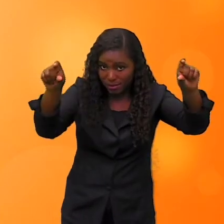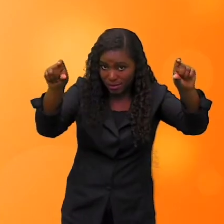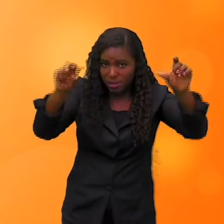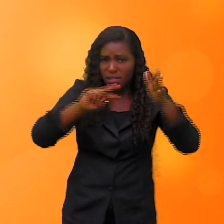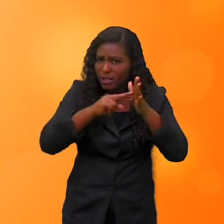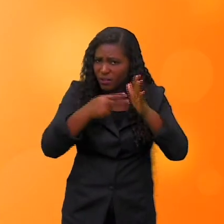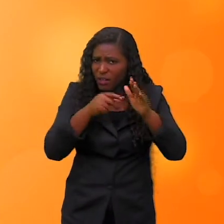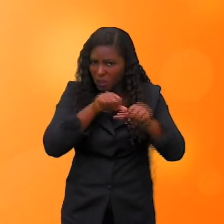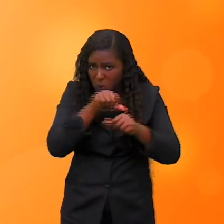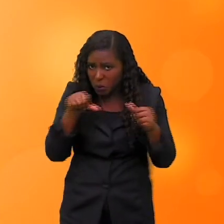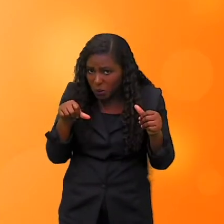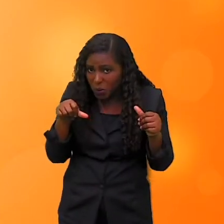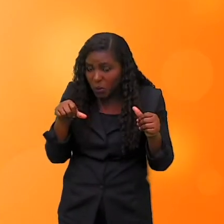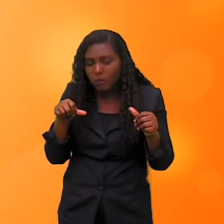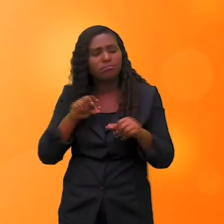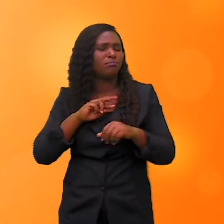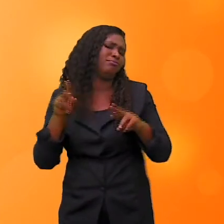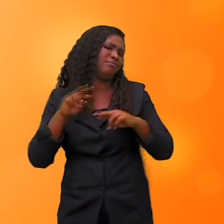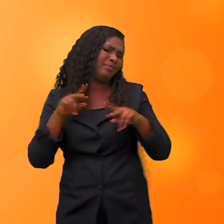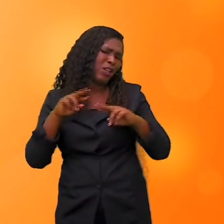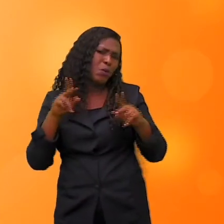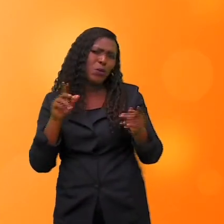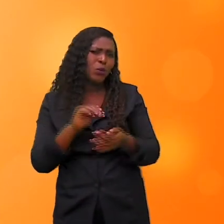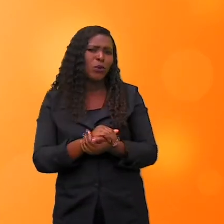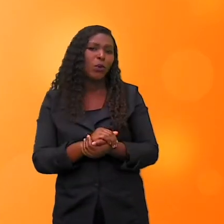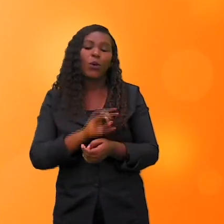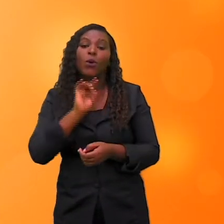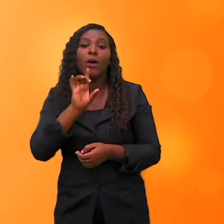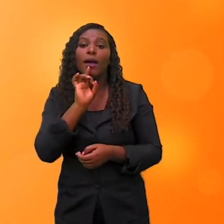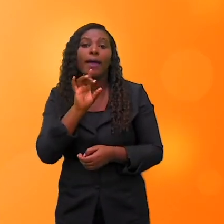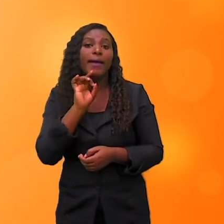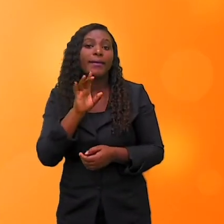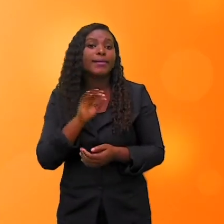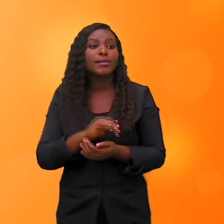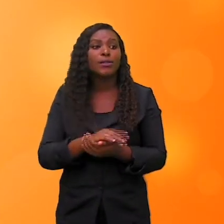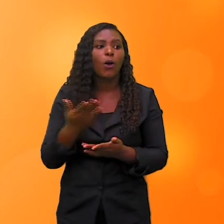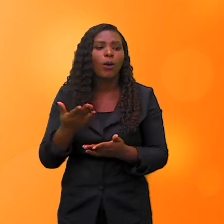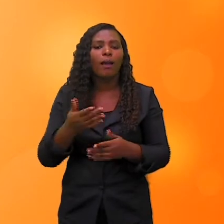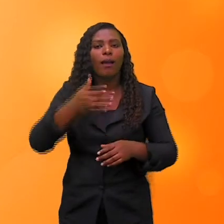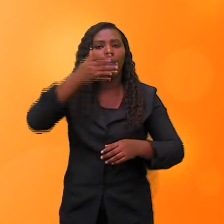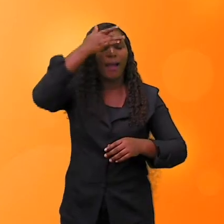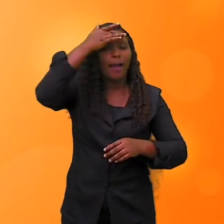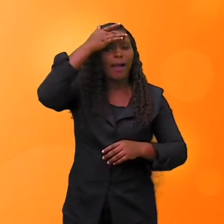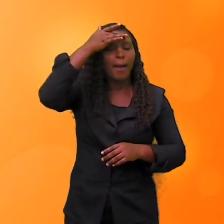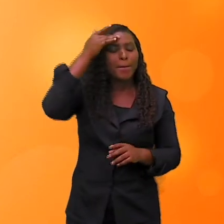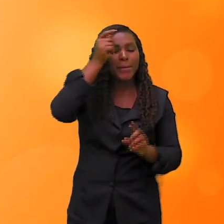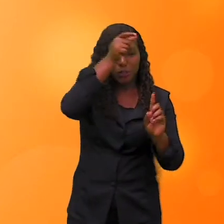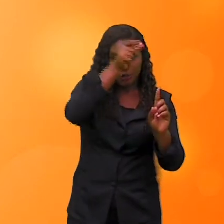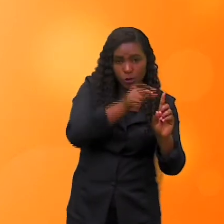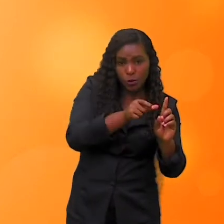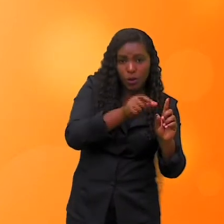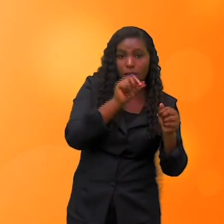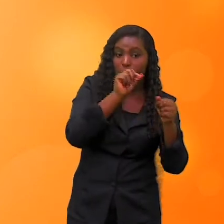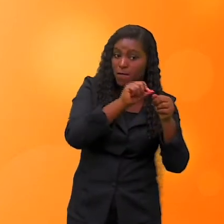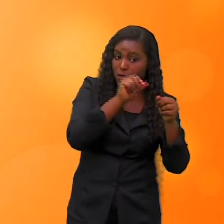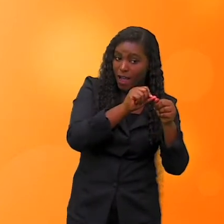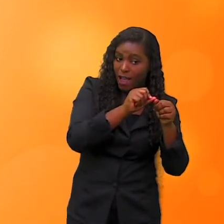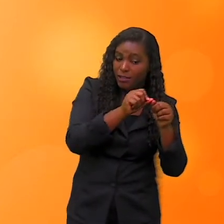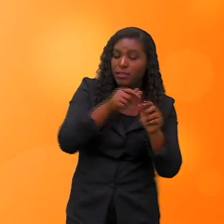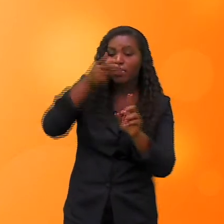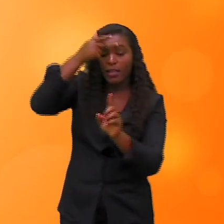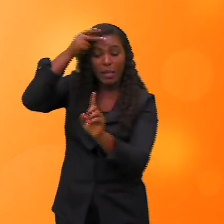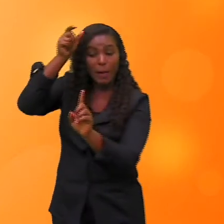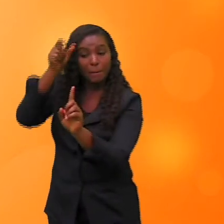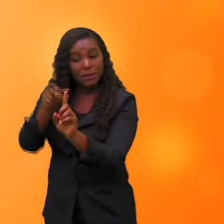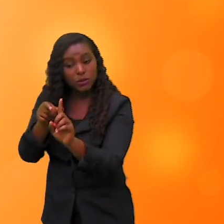Não, não mudou o sentido. O que muda é só essa questão de quem pratica a ação e de quem recebe